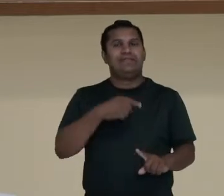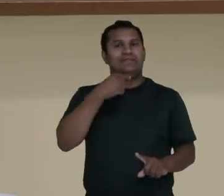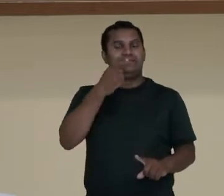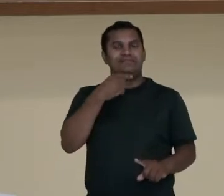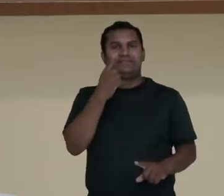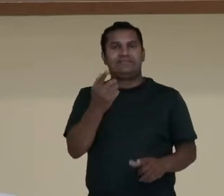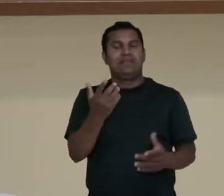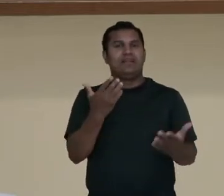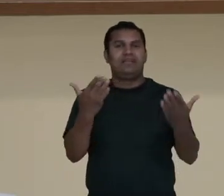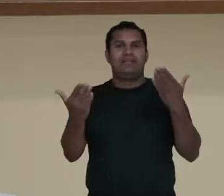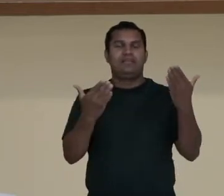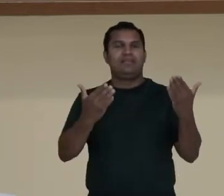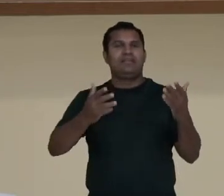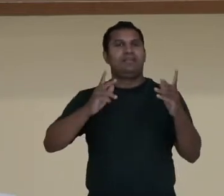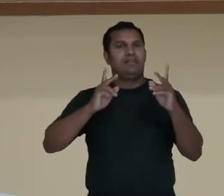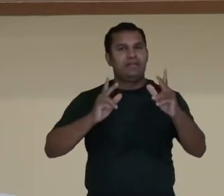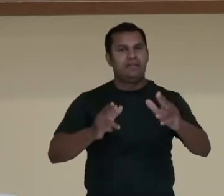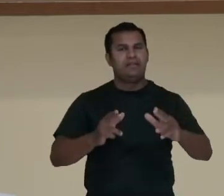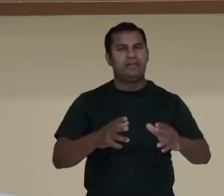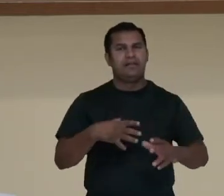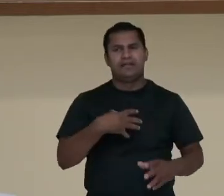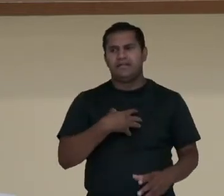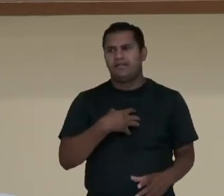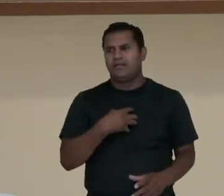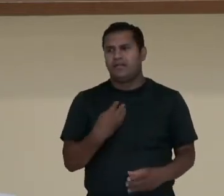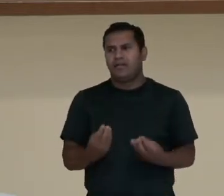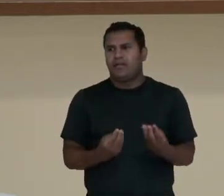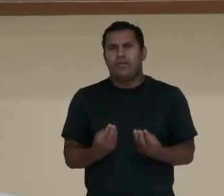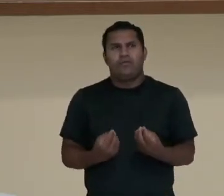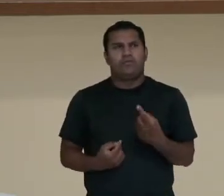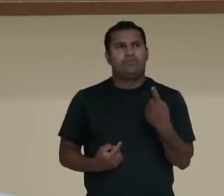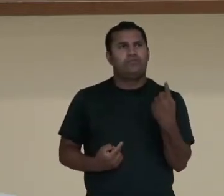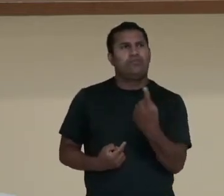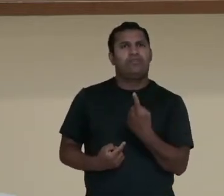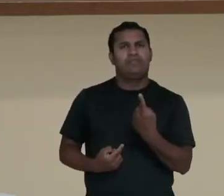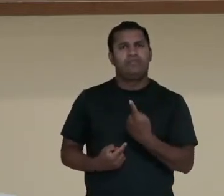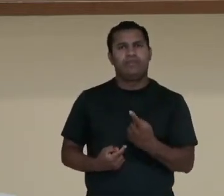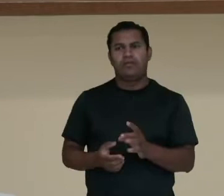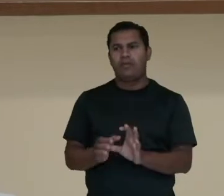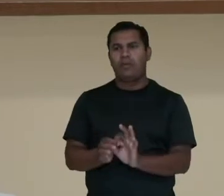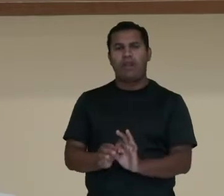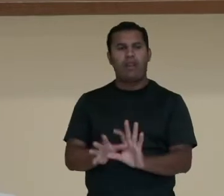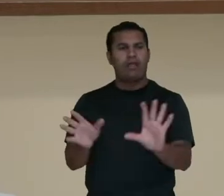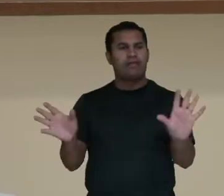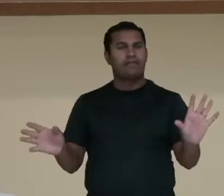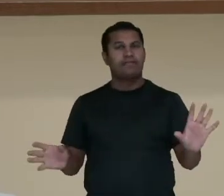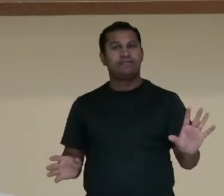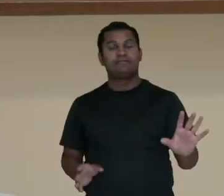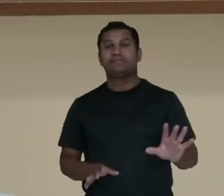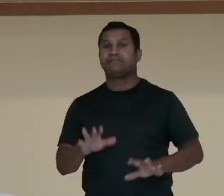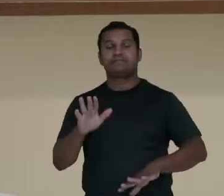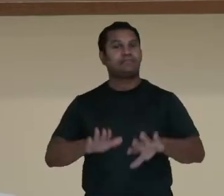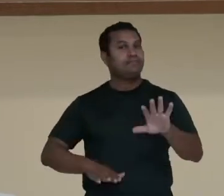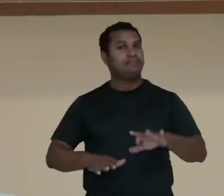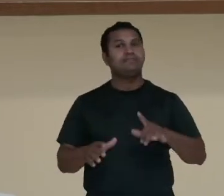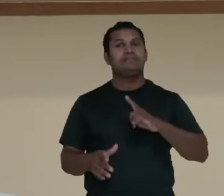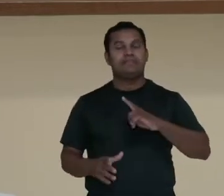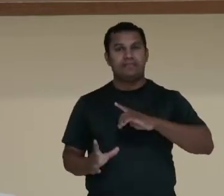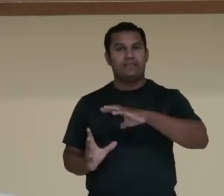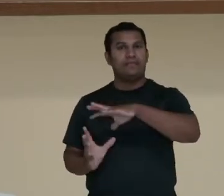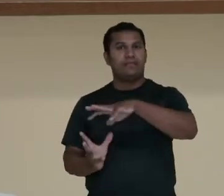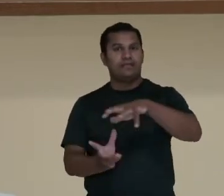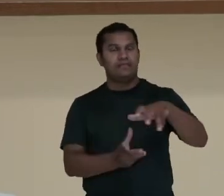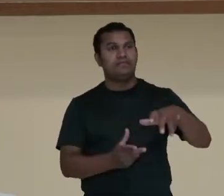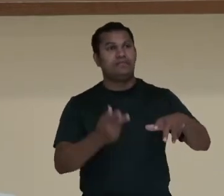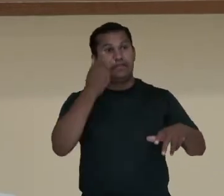adolescente sentindo esse medo de começar a sua vida sozinho. Não o medo que paralisa e gela, estátua súbita, mas esse